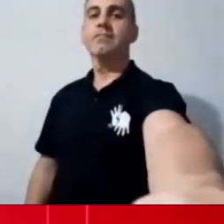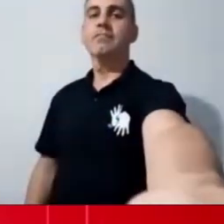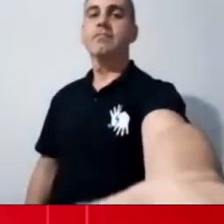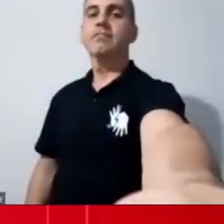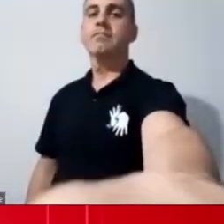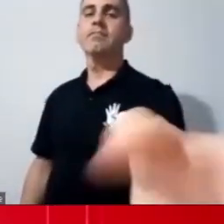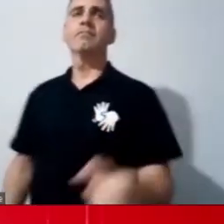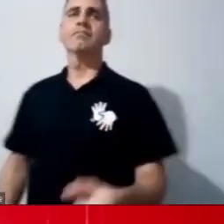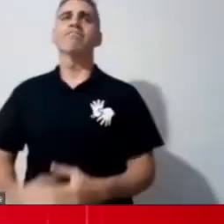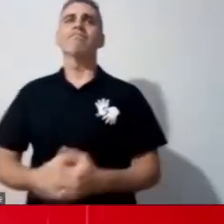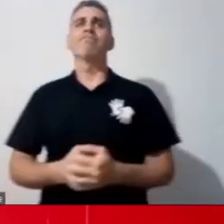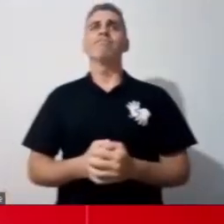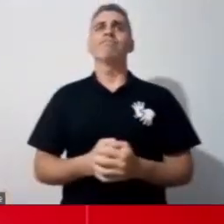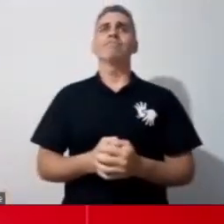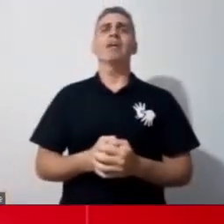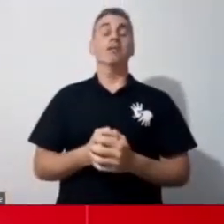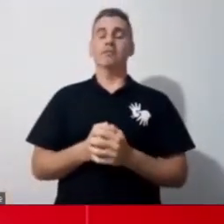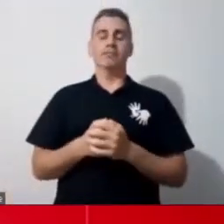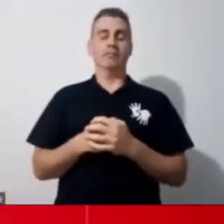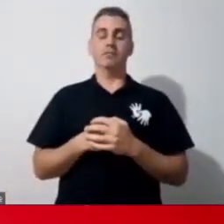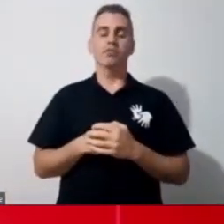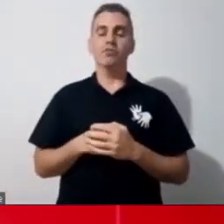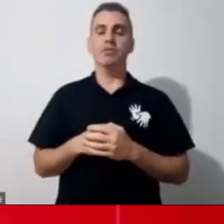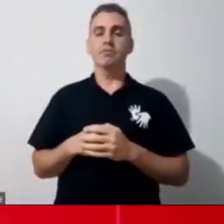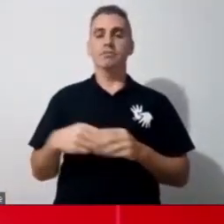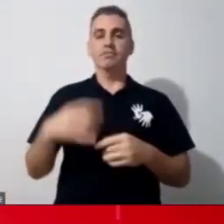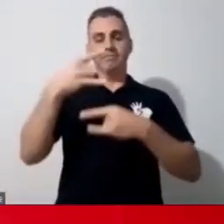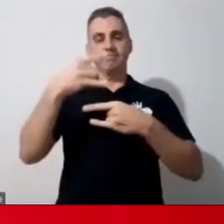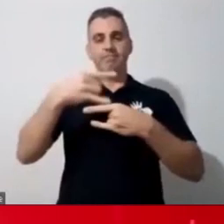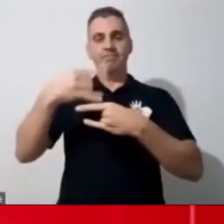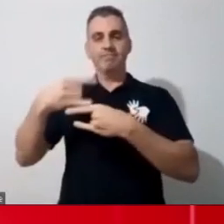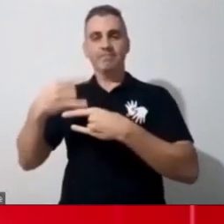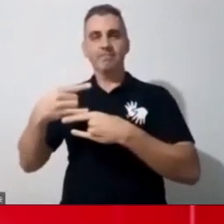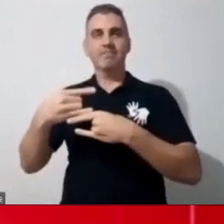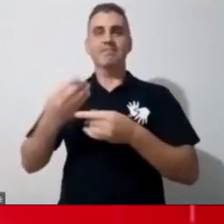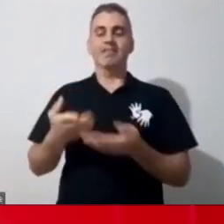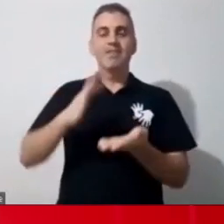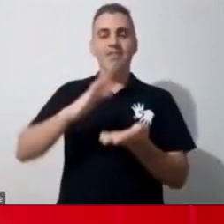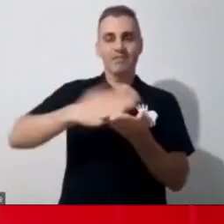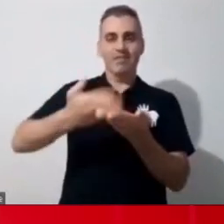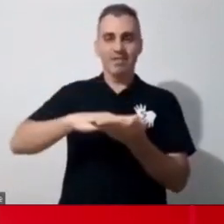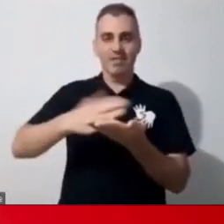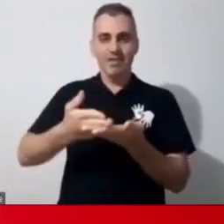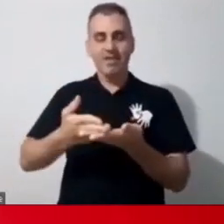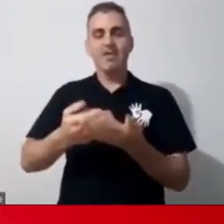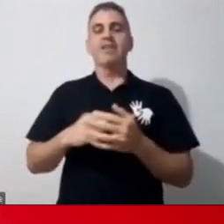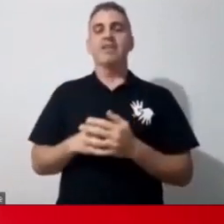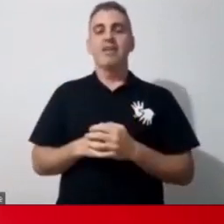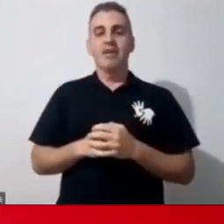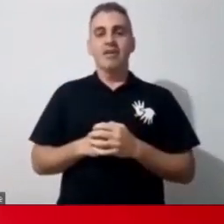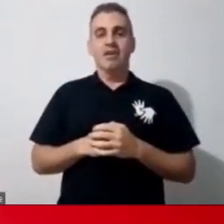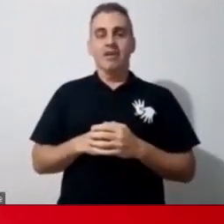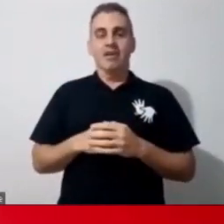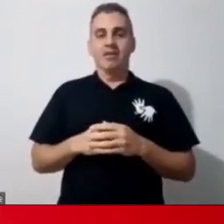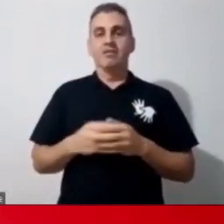assim, né, fazer uma live com o intérprete, né, principalmente, assim, quando, no meu caso, que